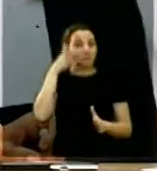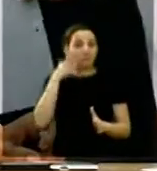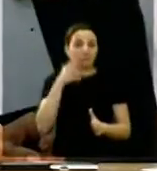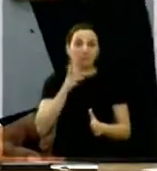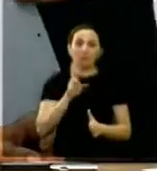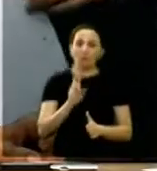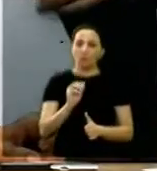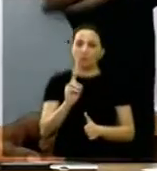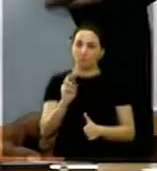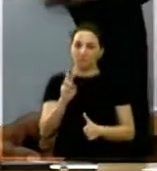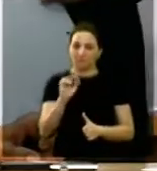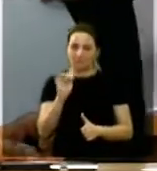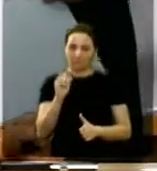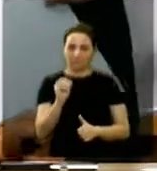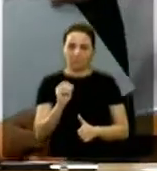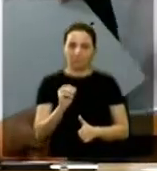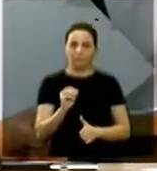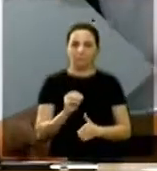Rodrigo Buchechinha.